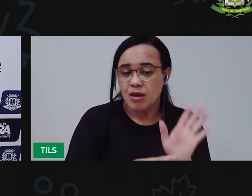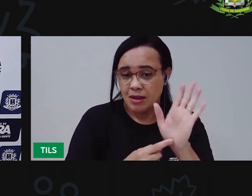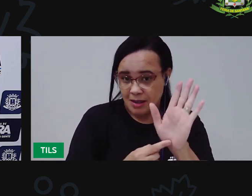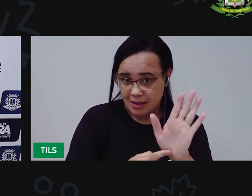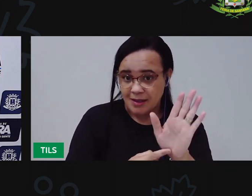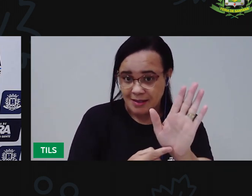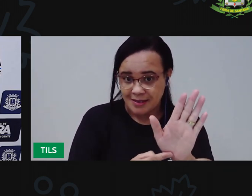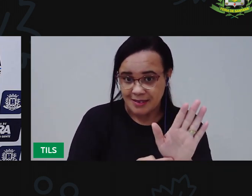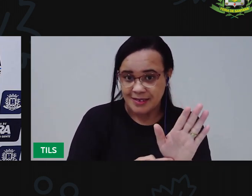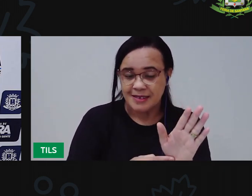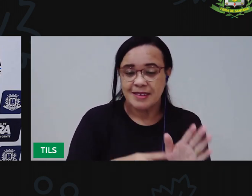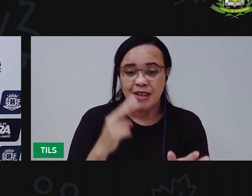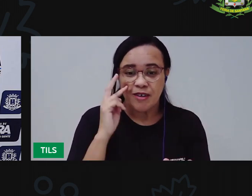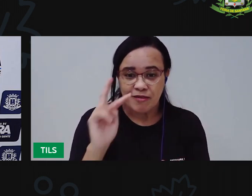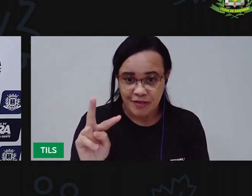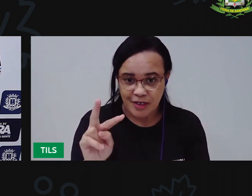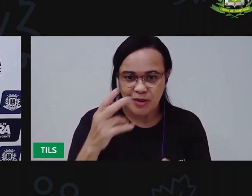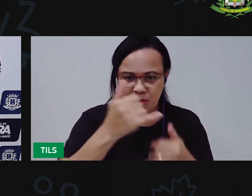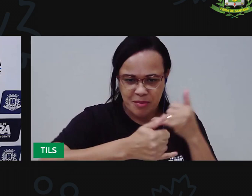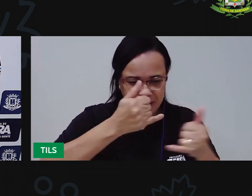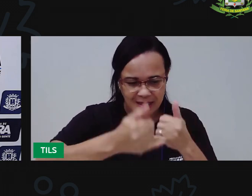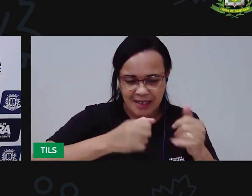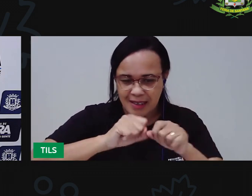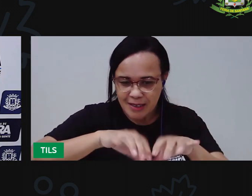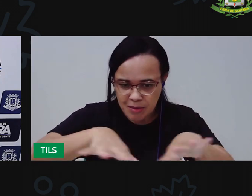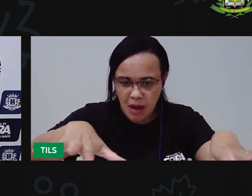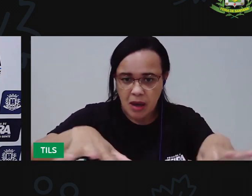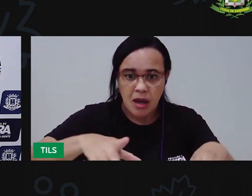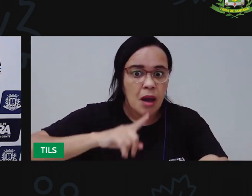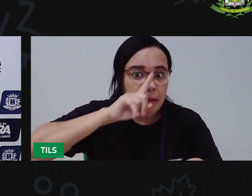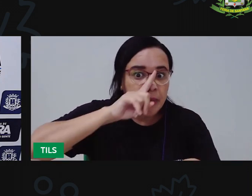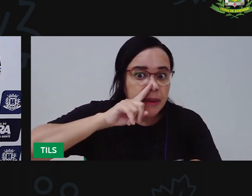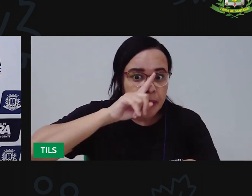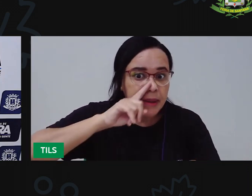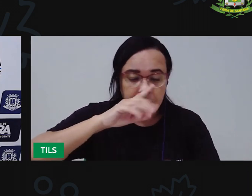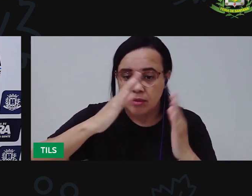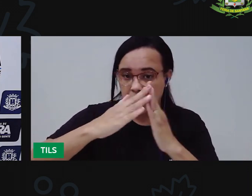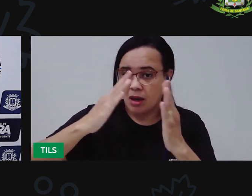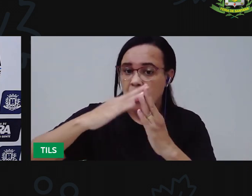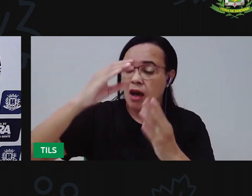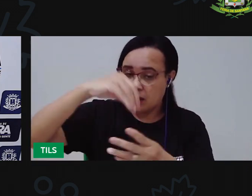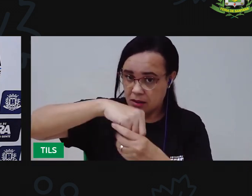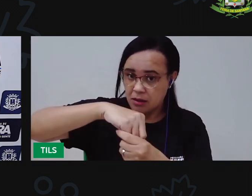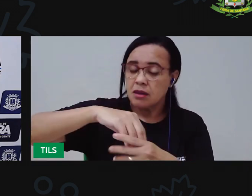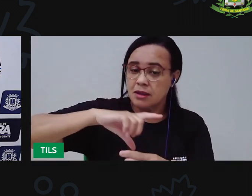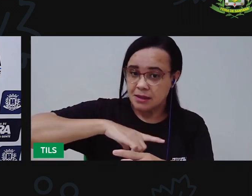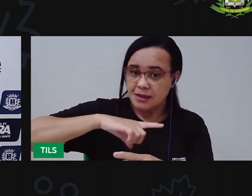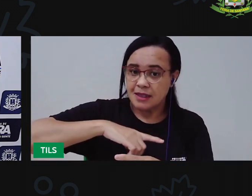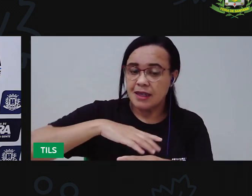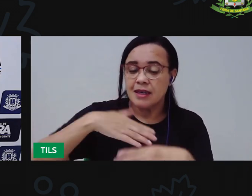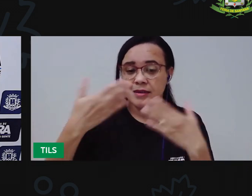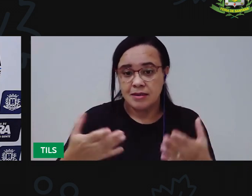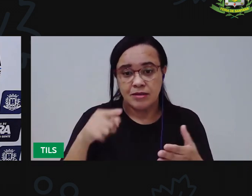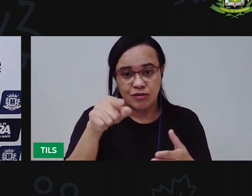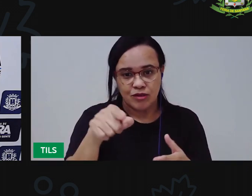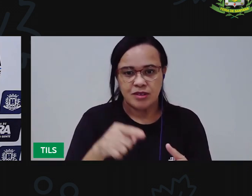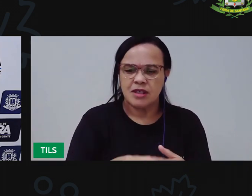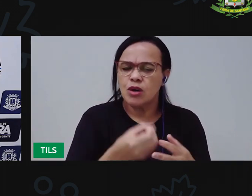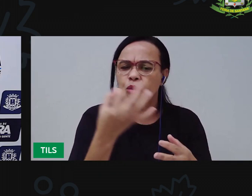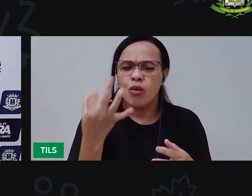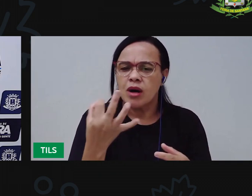foi os brinquedos espalhados pelo chão. Você teve ali a tarefinha de contar. Inclusive, crianças. Você